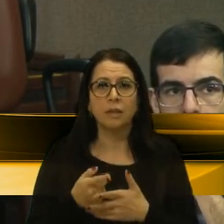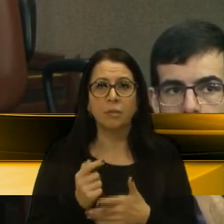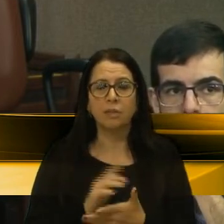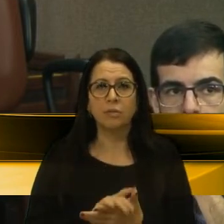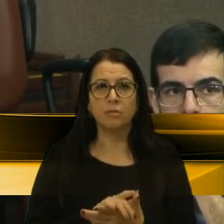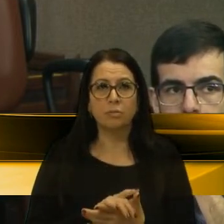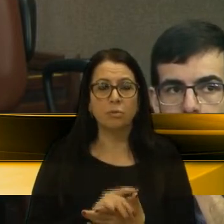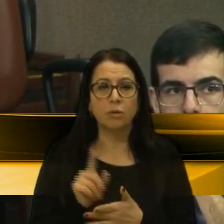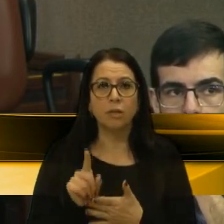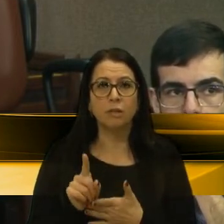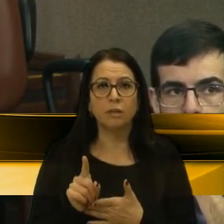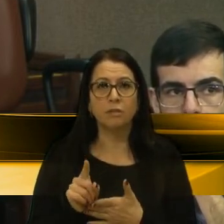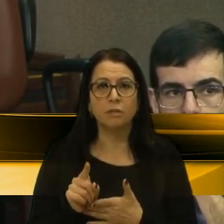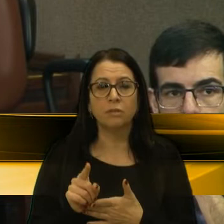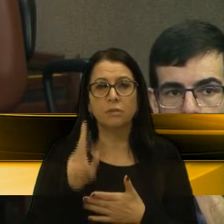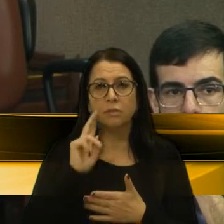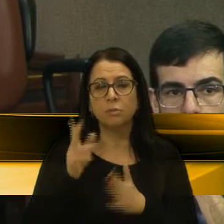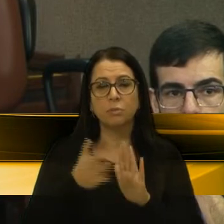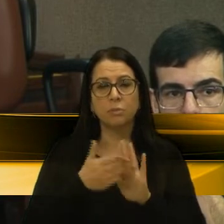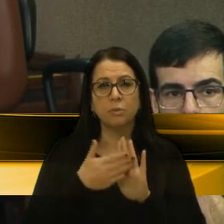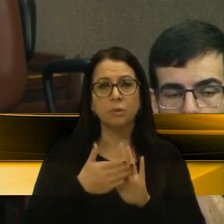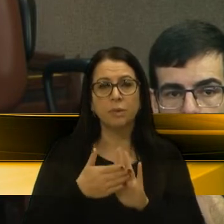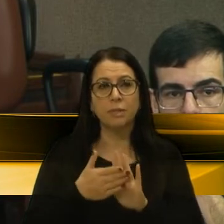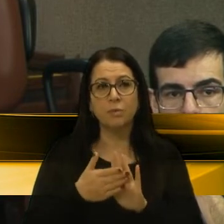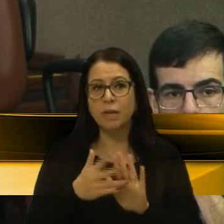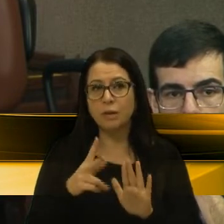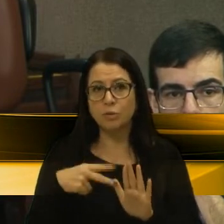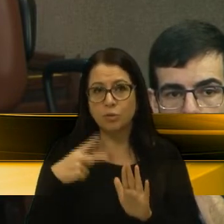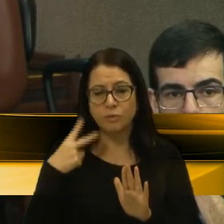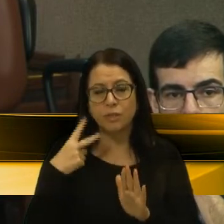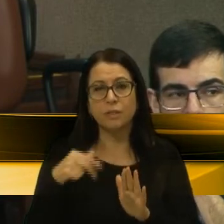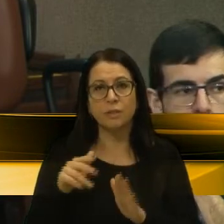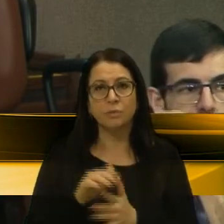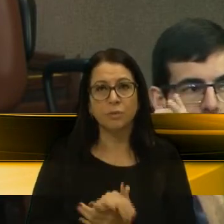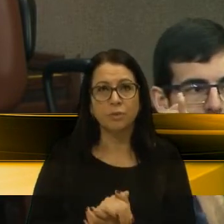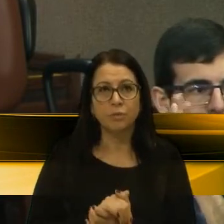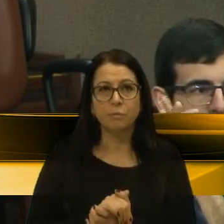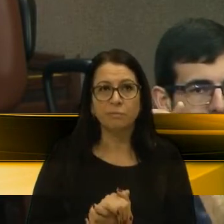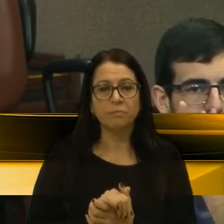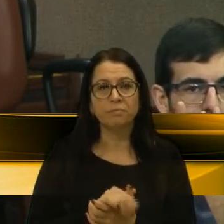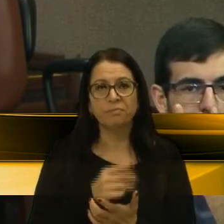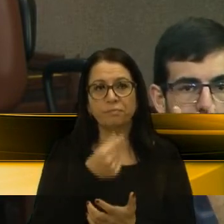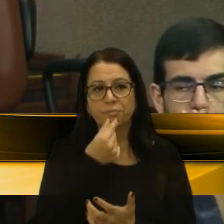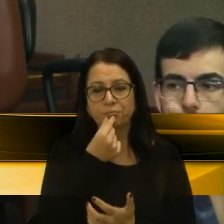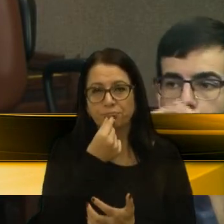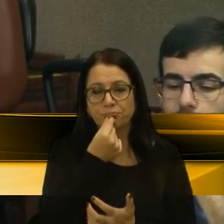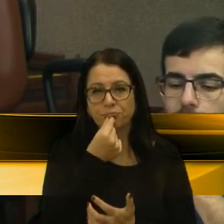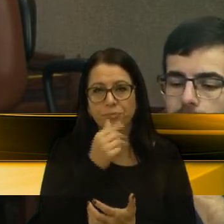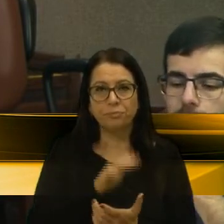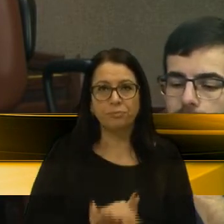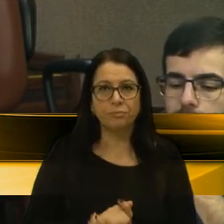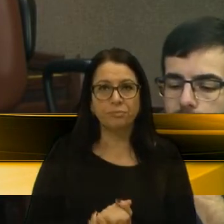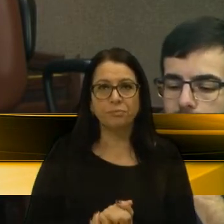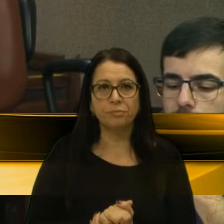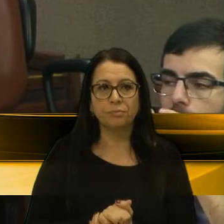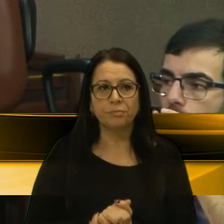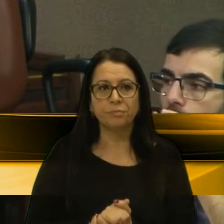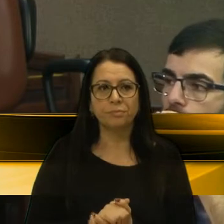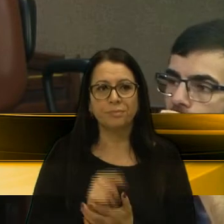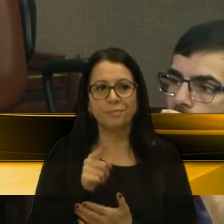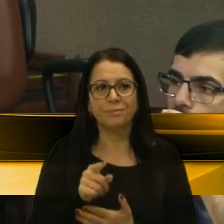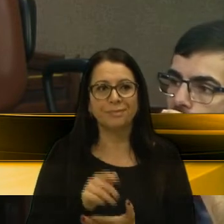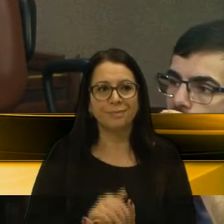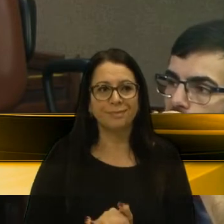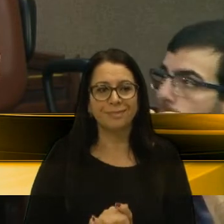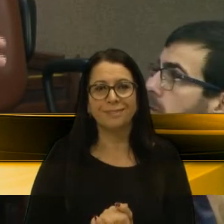instrumento proposto pelo vereador Rodrigo Beltrão, incluído na lei orgânica, com o objeto de